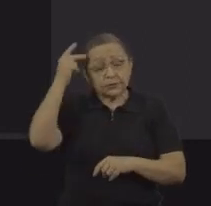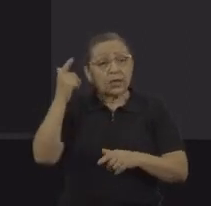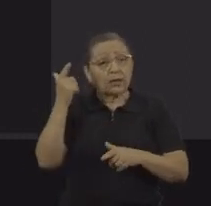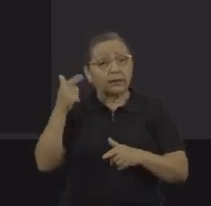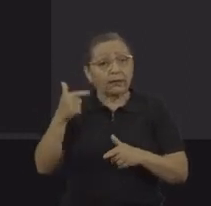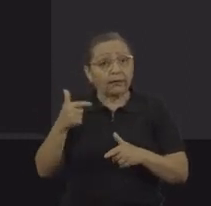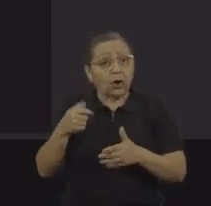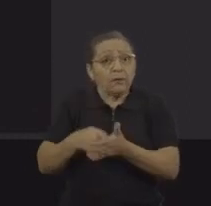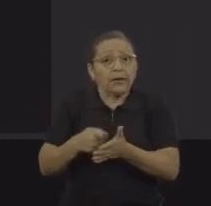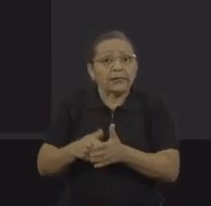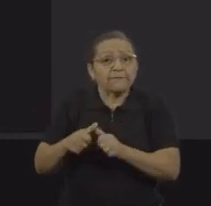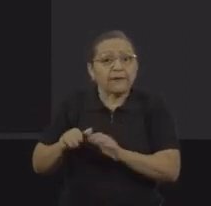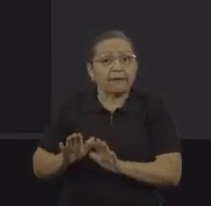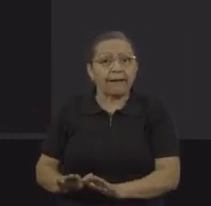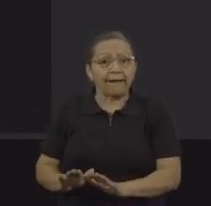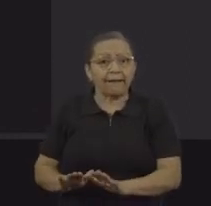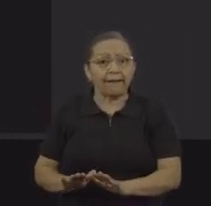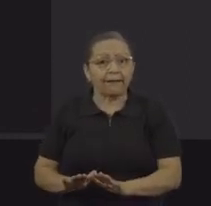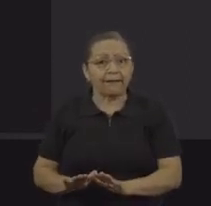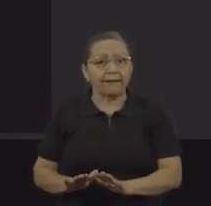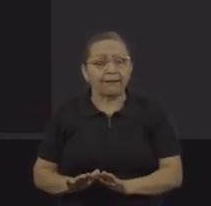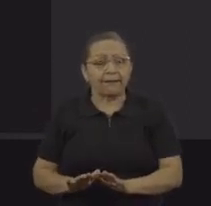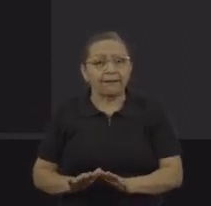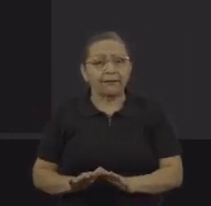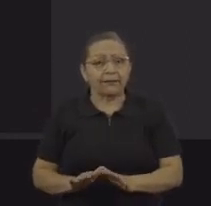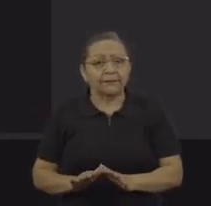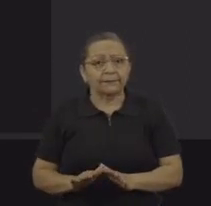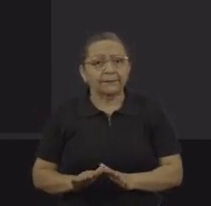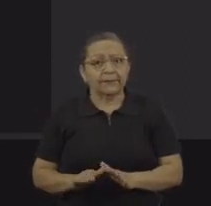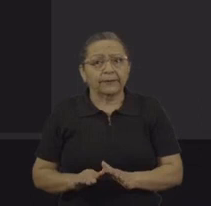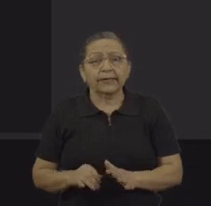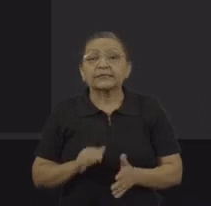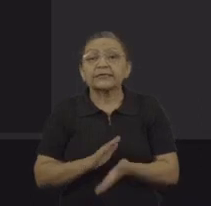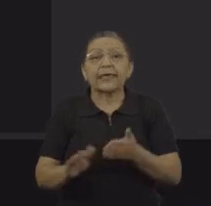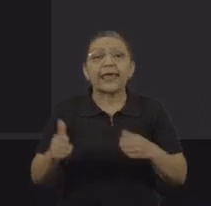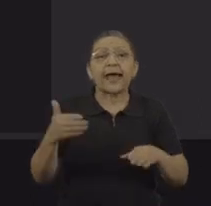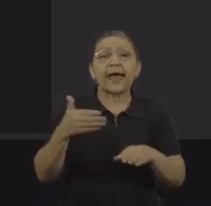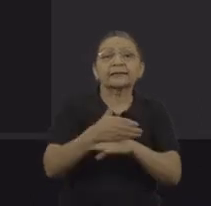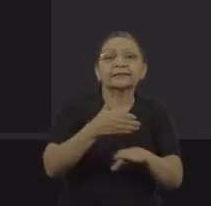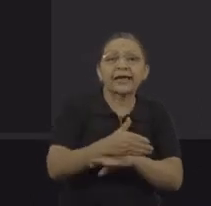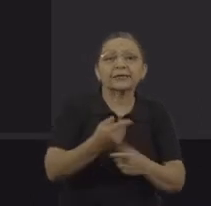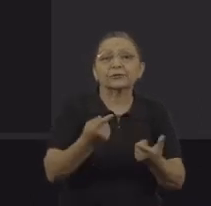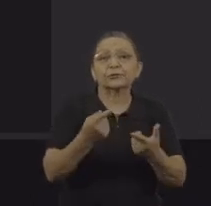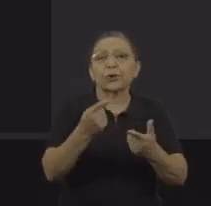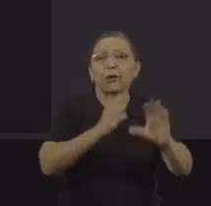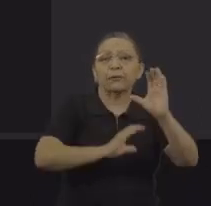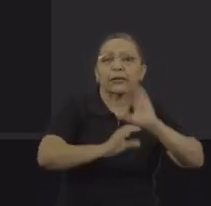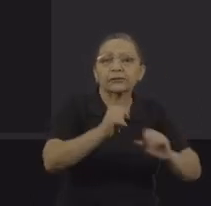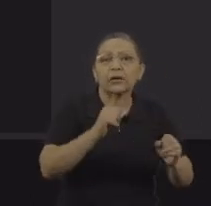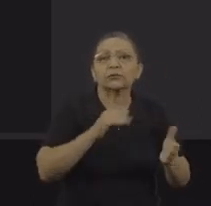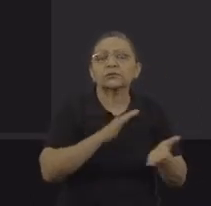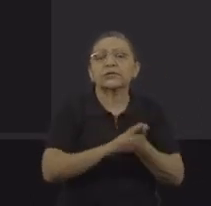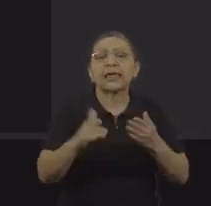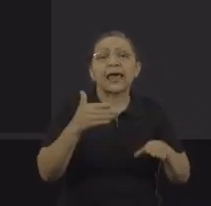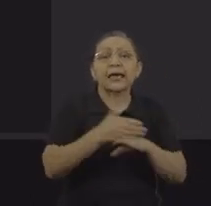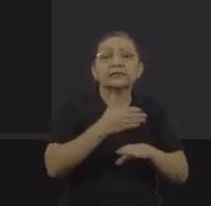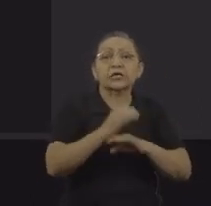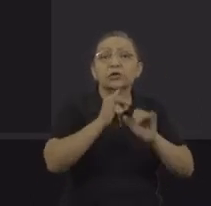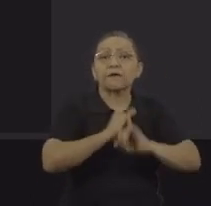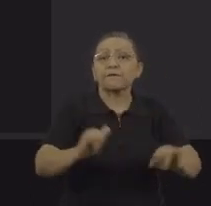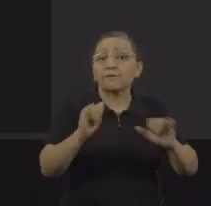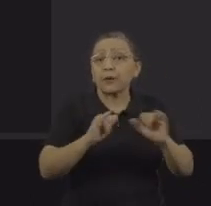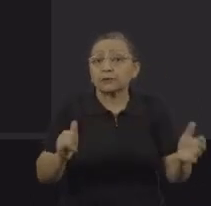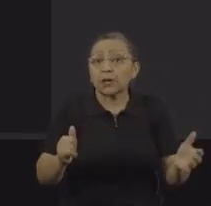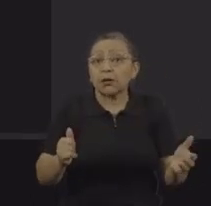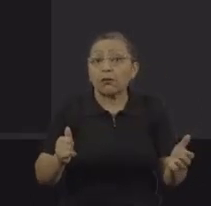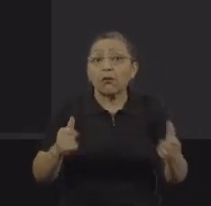trabalho com acesso muito difícil, às vezes o trabalhador não tem nem noção, não tem orientação de onde ele está,